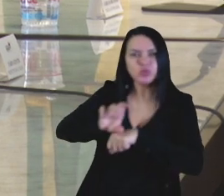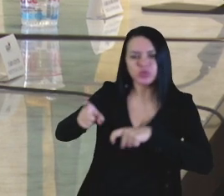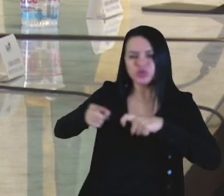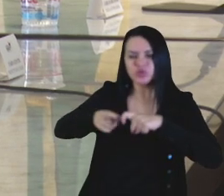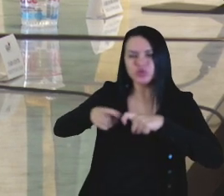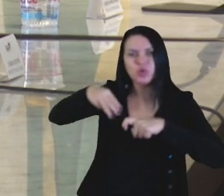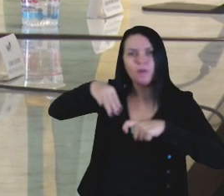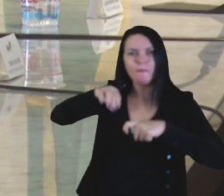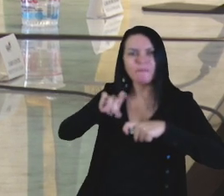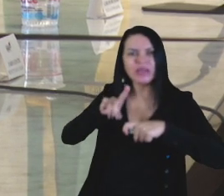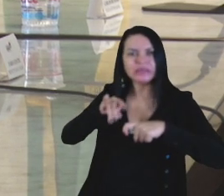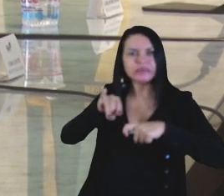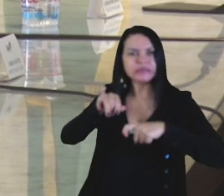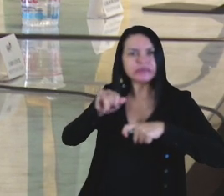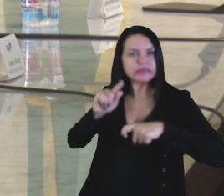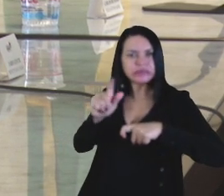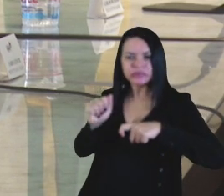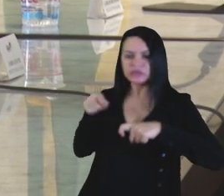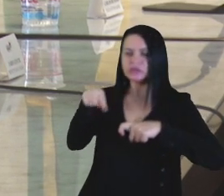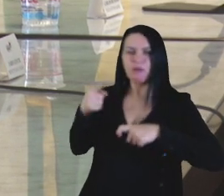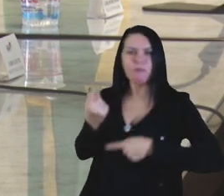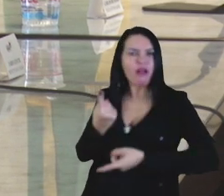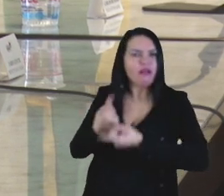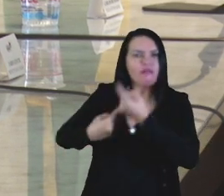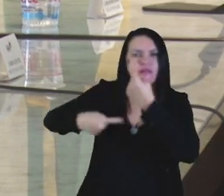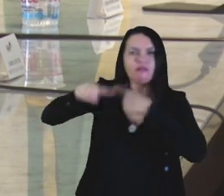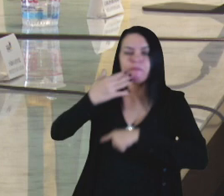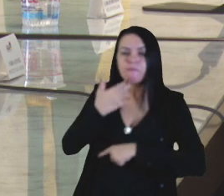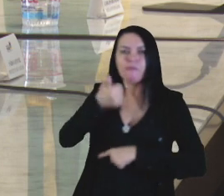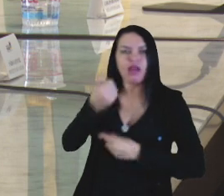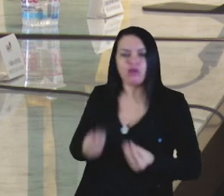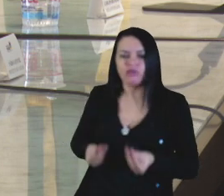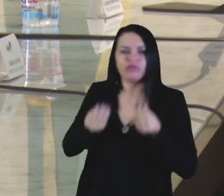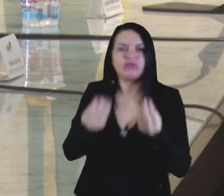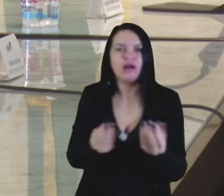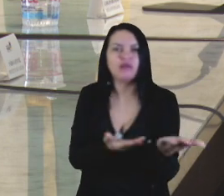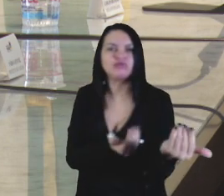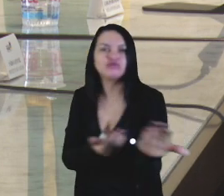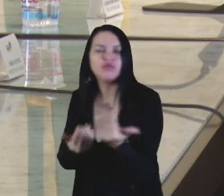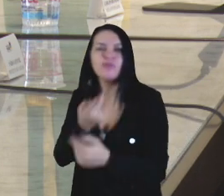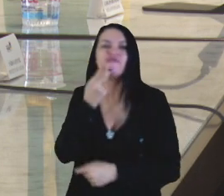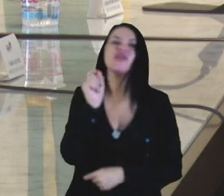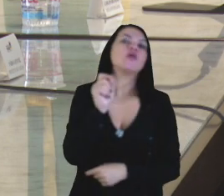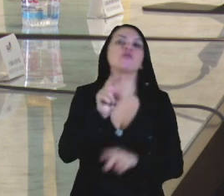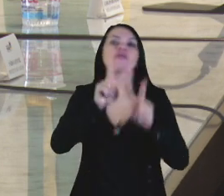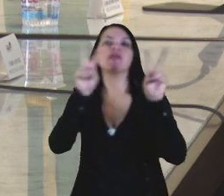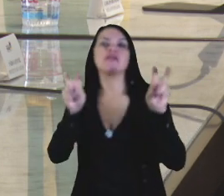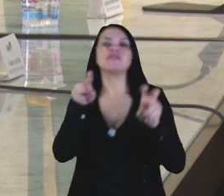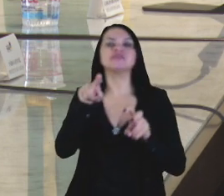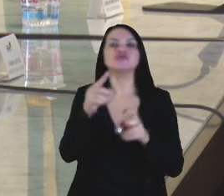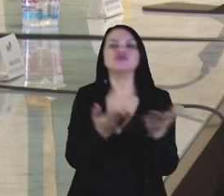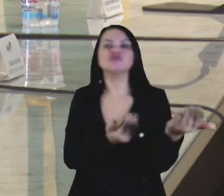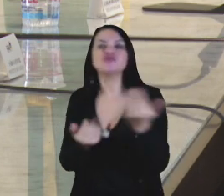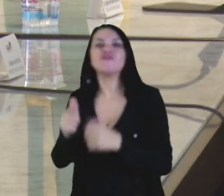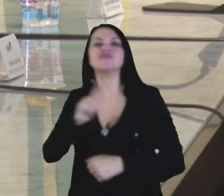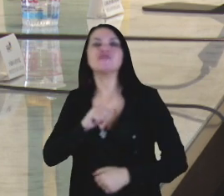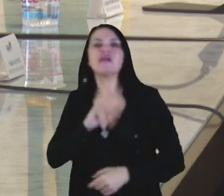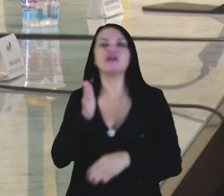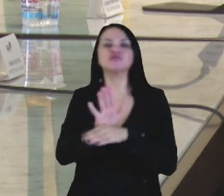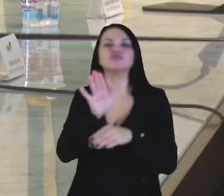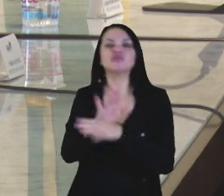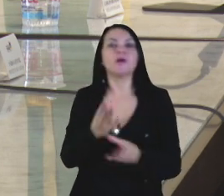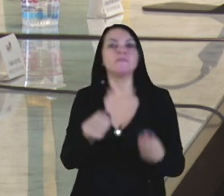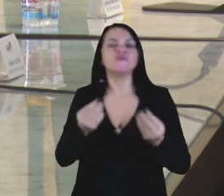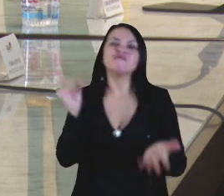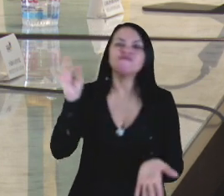aprimorado, um curso melhor aos nossos jovens. Dizer que esses jovens que estão para a medicina têm contribuído muito,